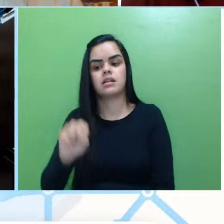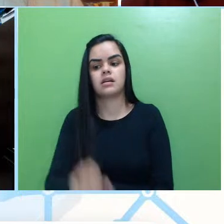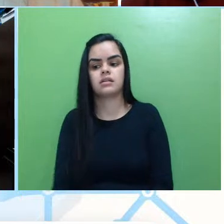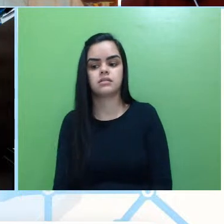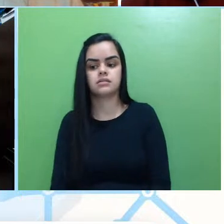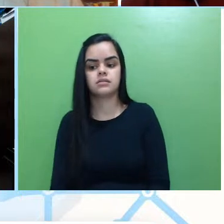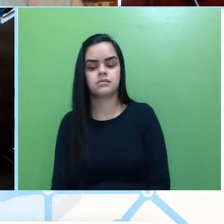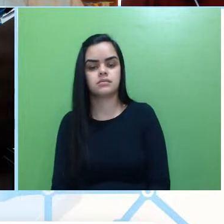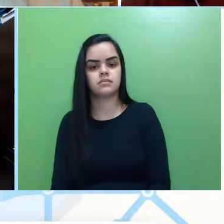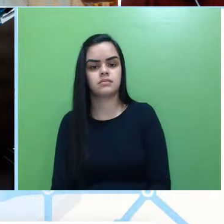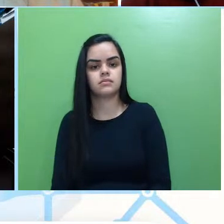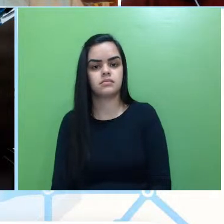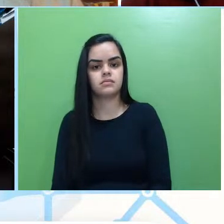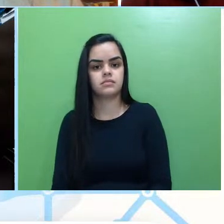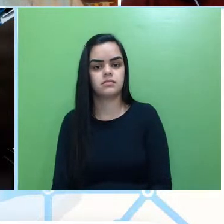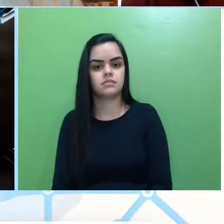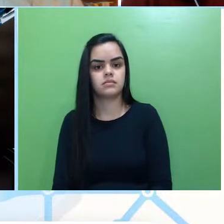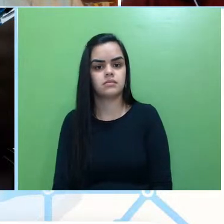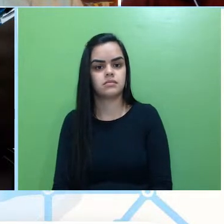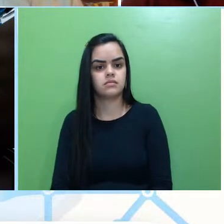Alguém quer comentar sobre isso?